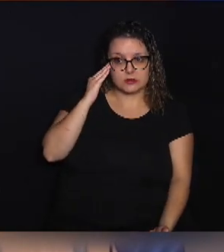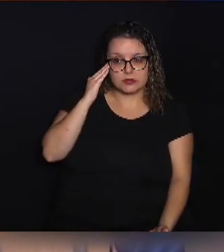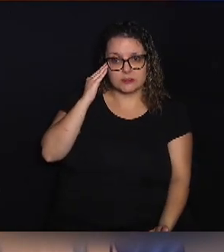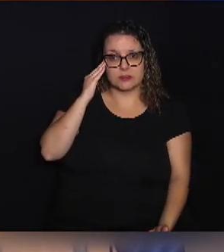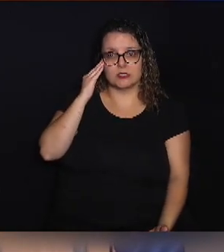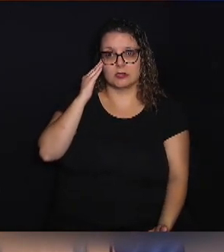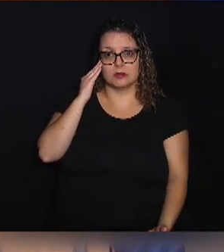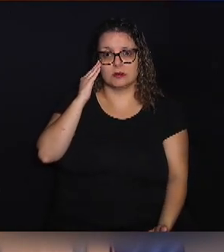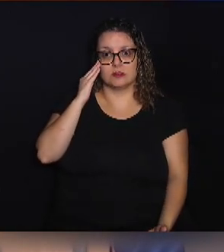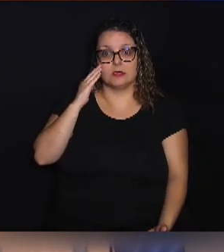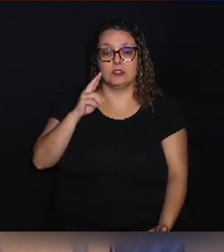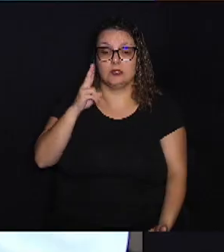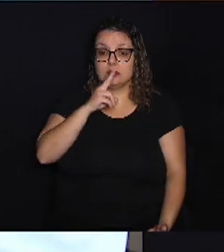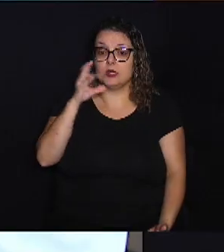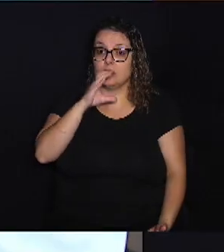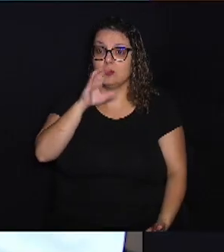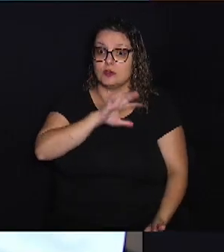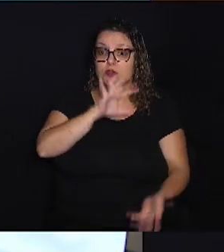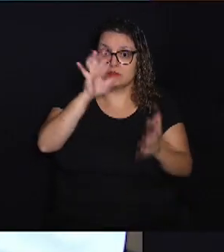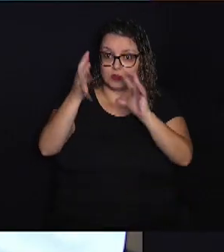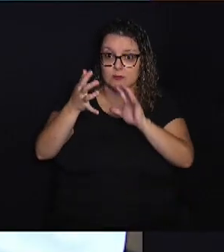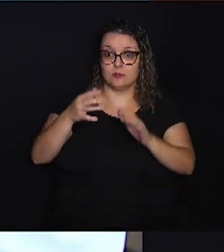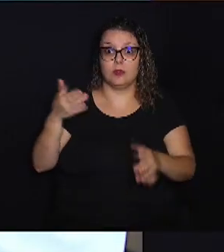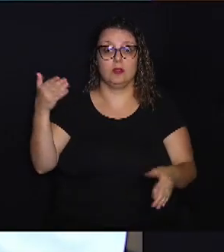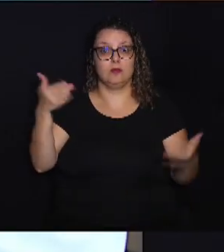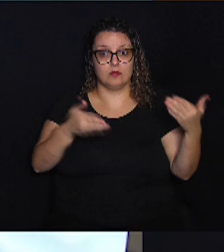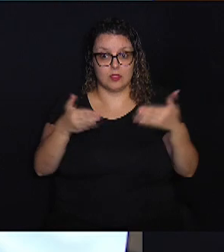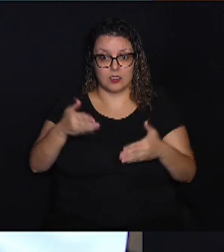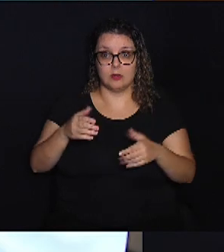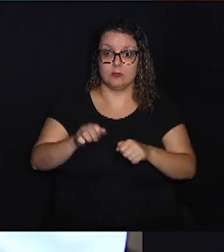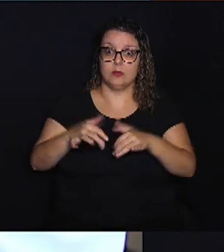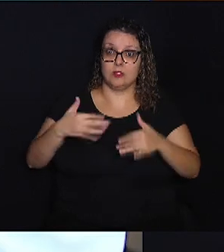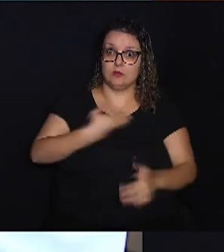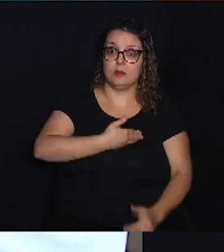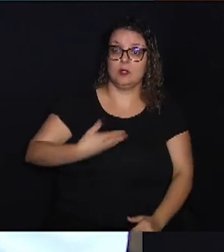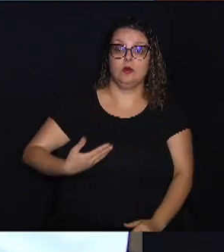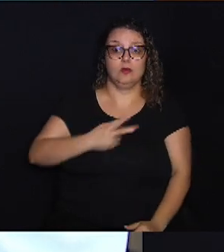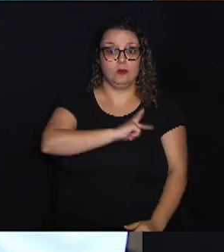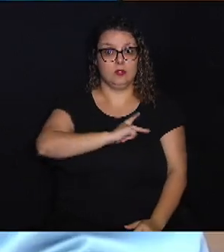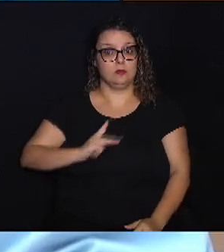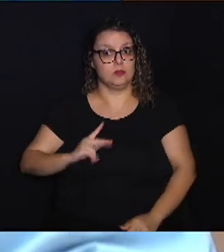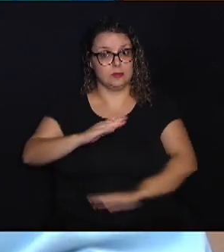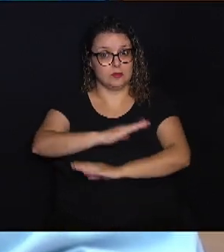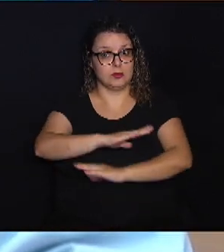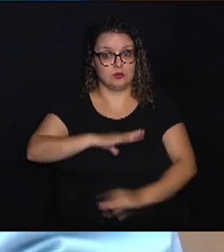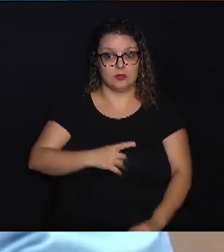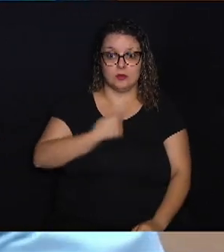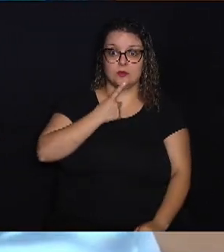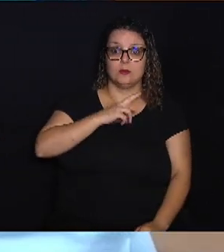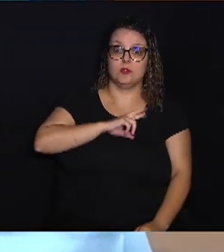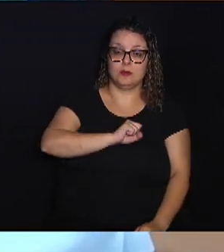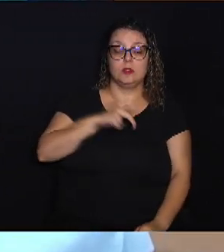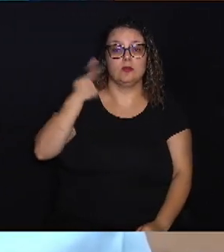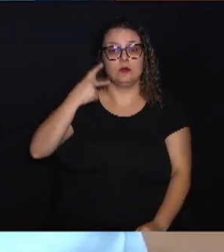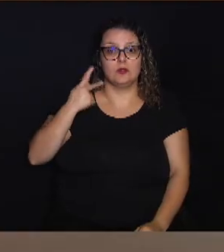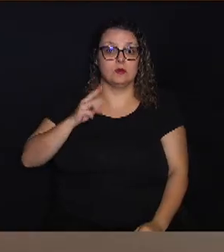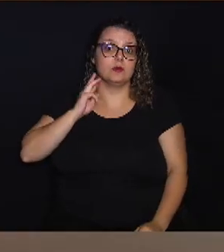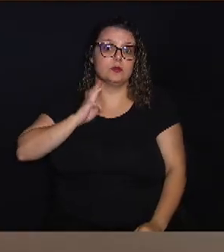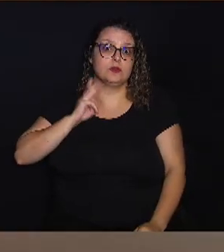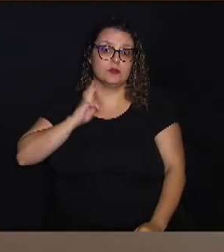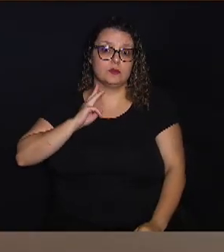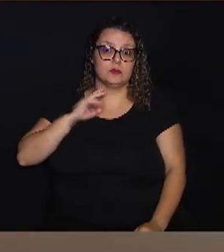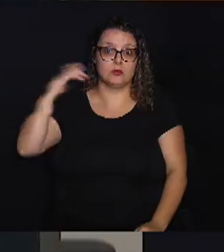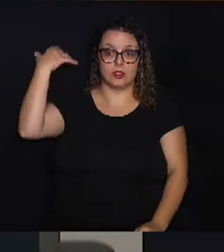da emergência climática? Também participaram da audiência o presidente da Câmara, Luiz Rocine, os vereadores Cecílio Santos,